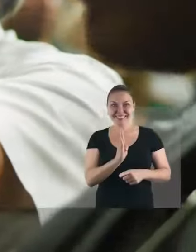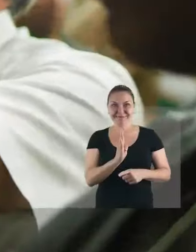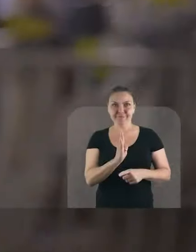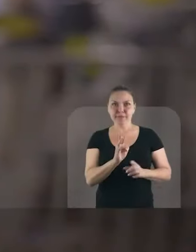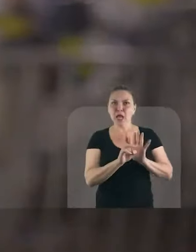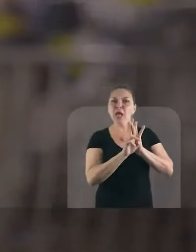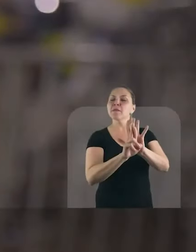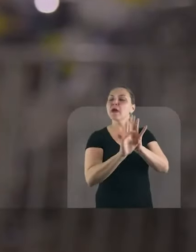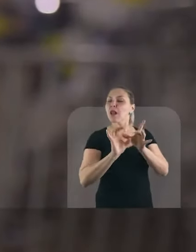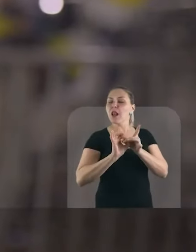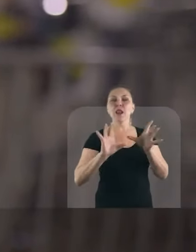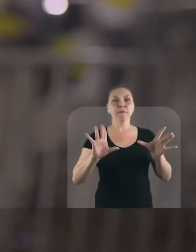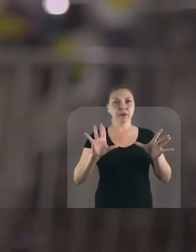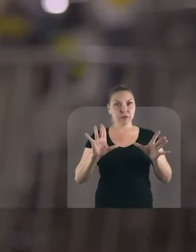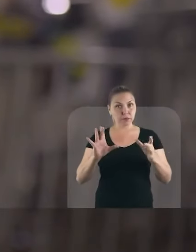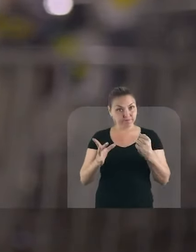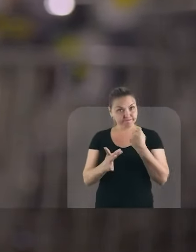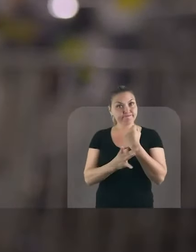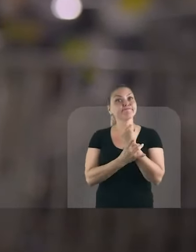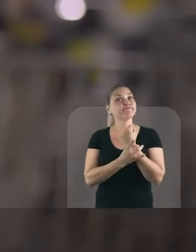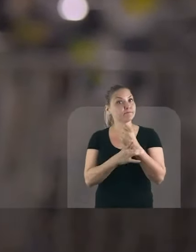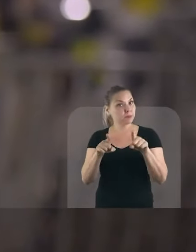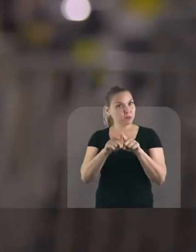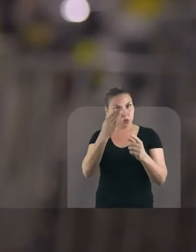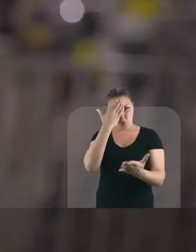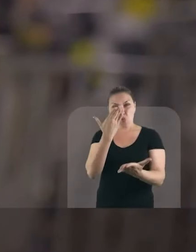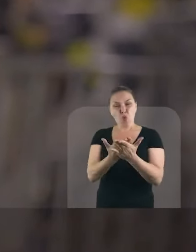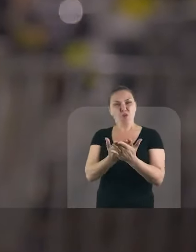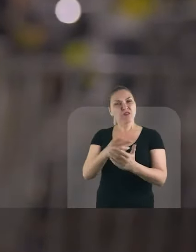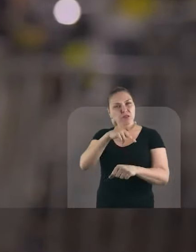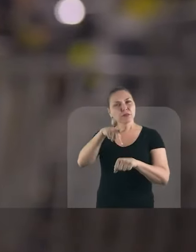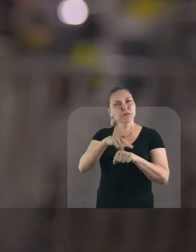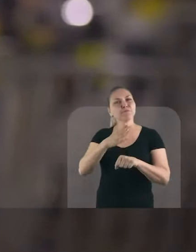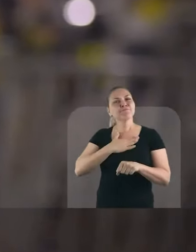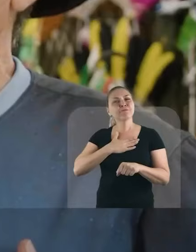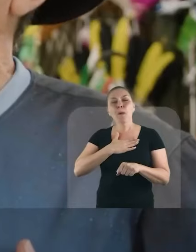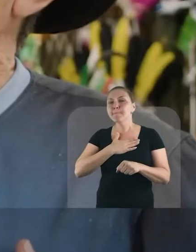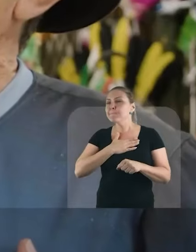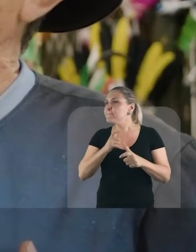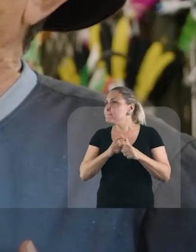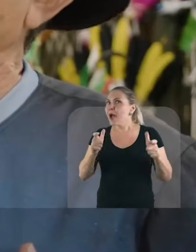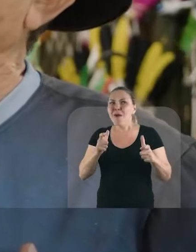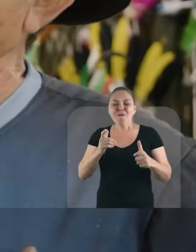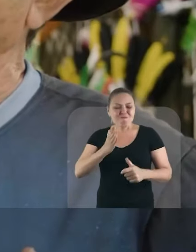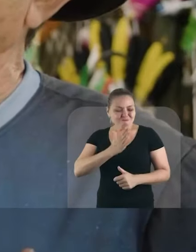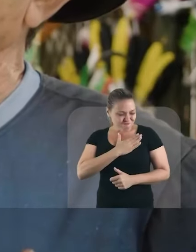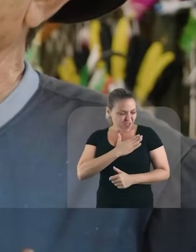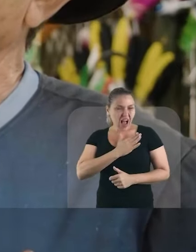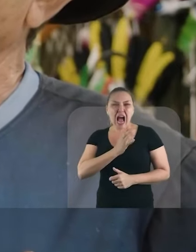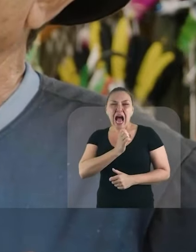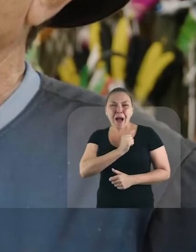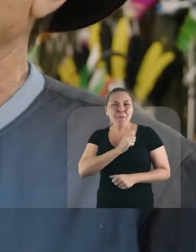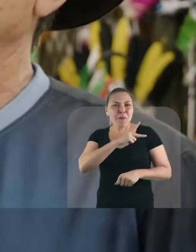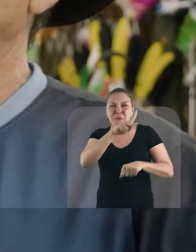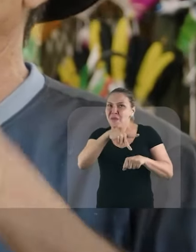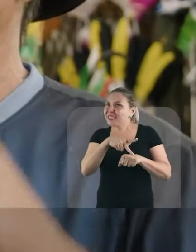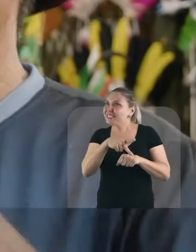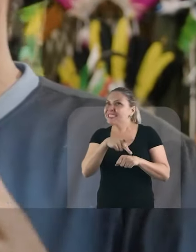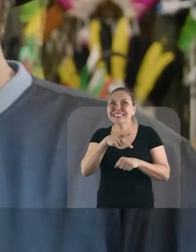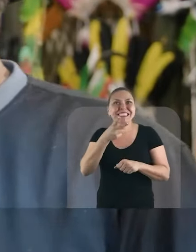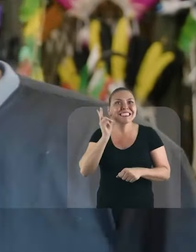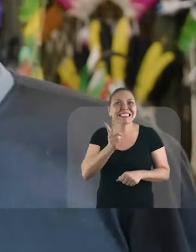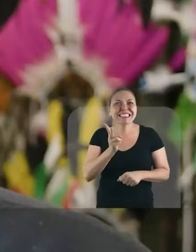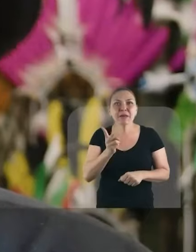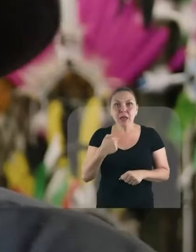do Brasil Ele representa liberdade Segurança E confiança No país É o maior patriota De